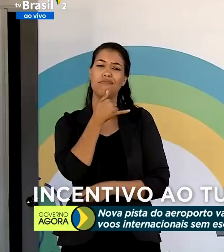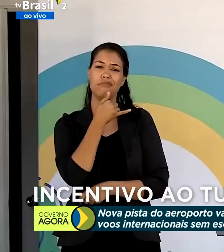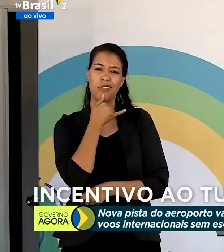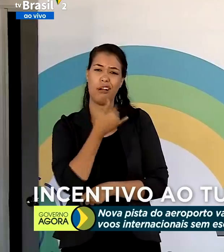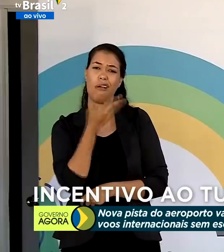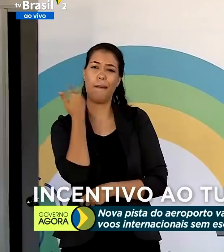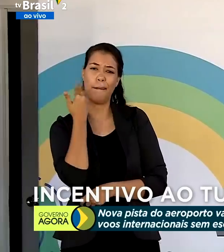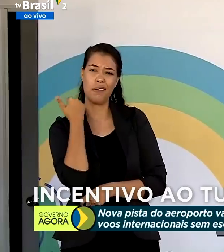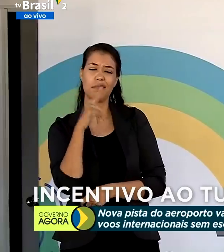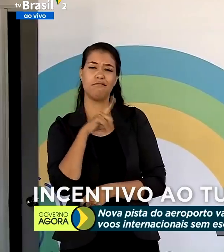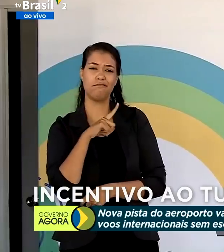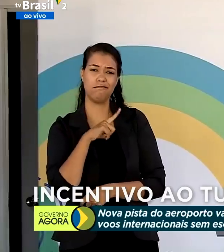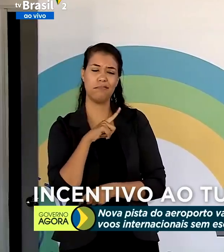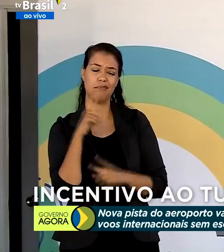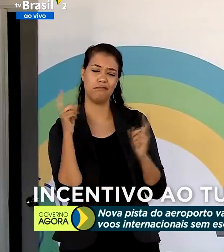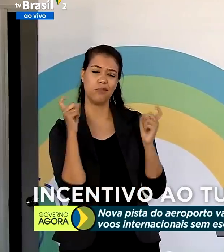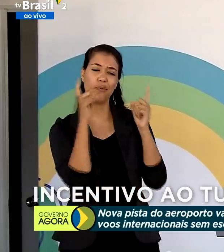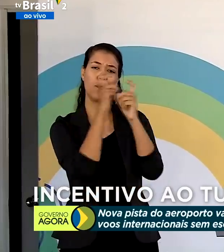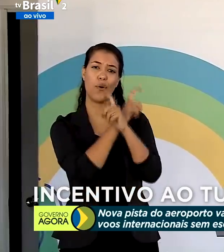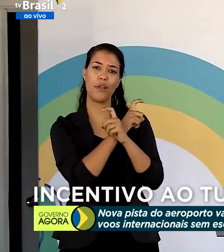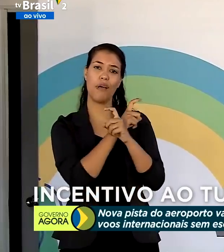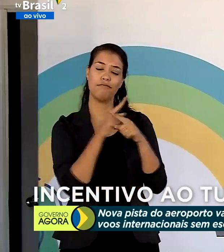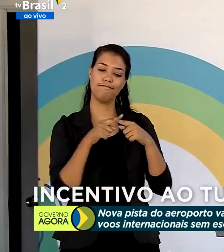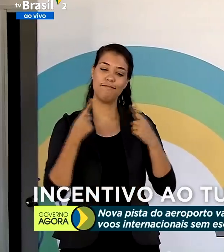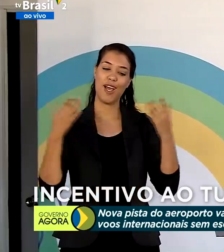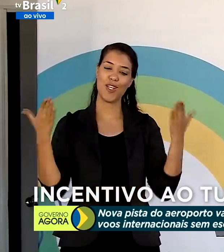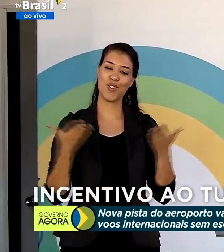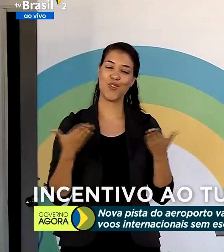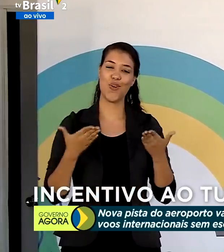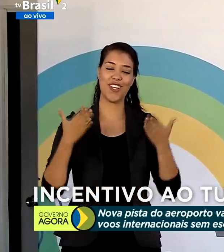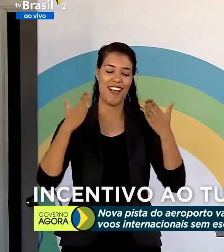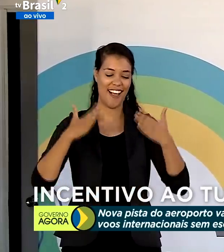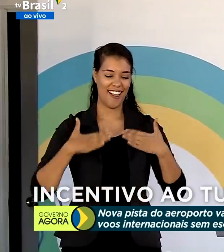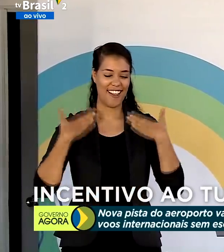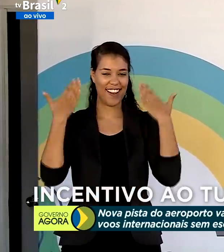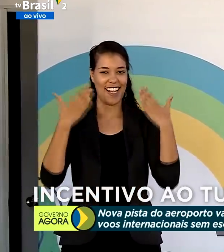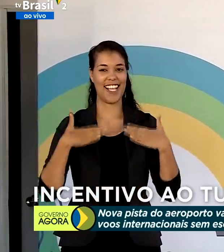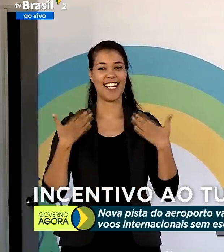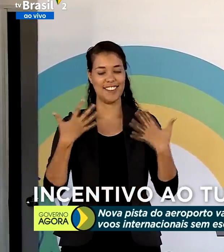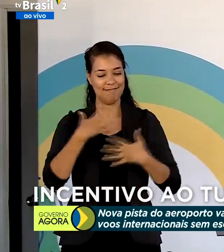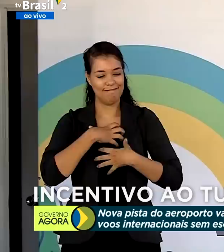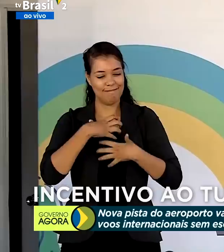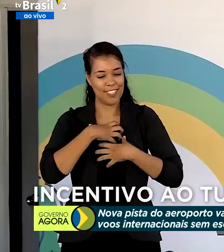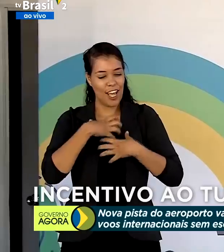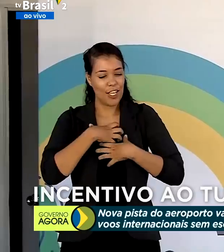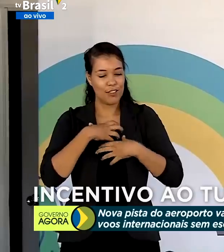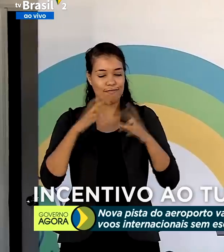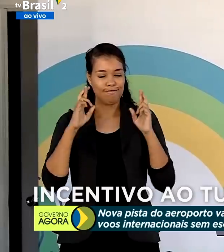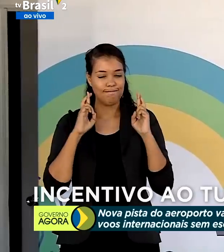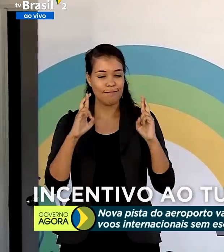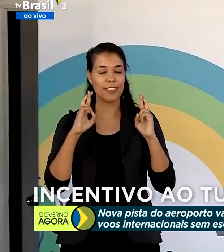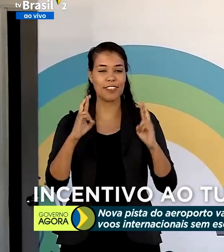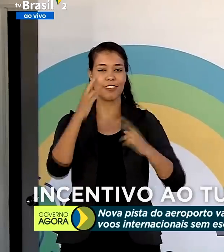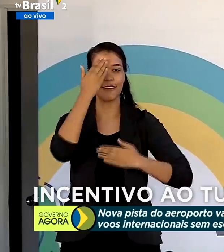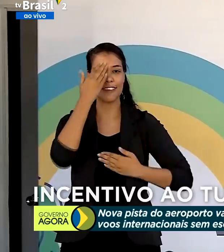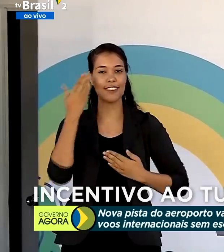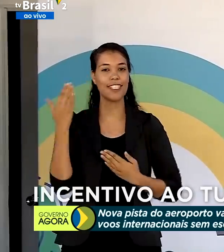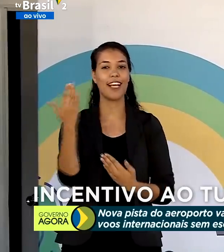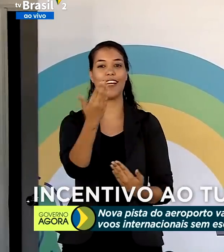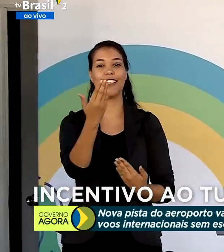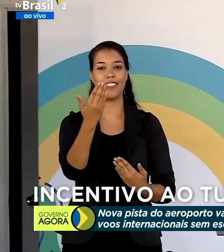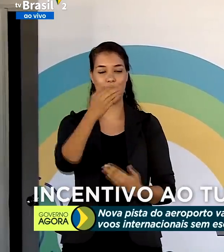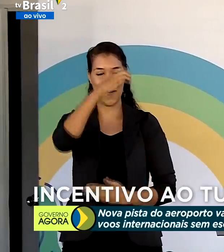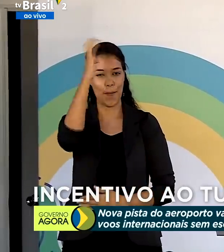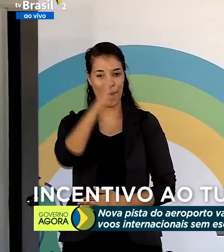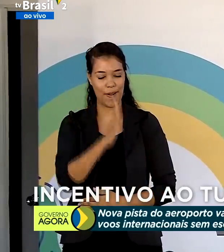tivemos grandes relatos de dificuldades e hoje nos traz só alegria, sentimento de esperança, sentimento de gratidão, sentimento